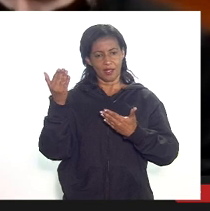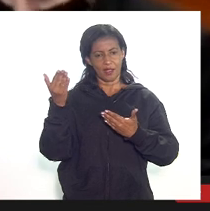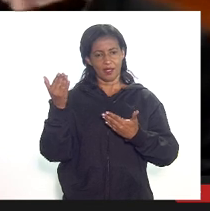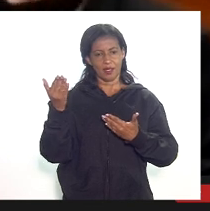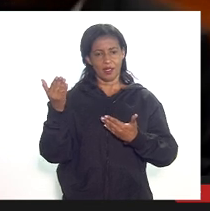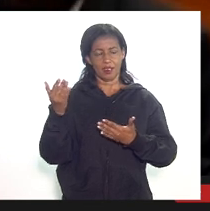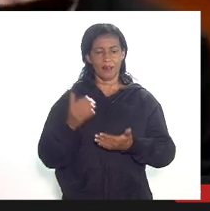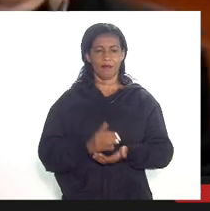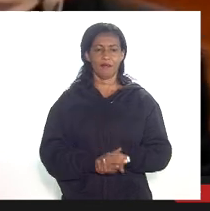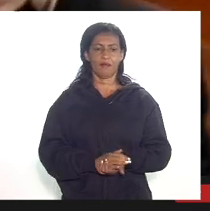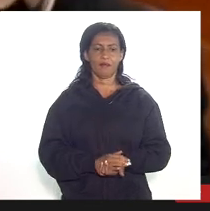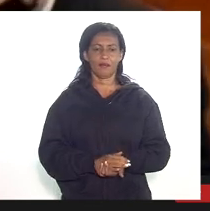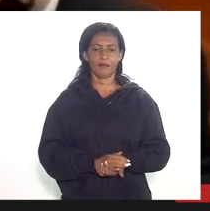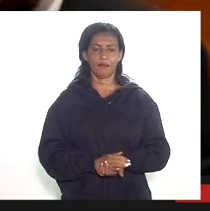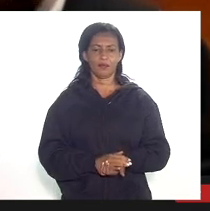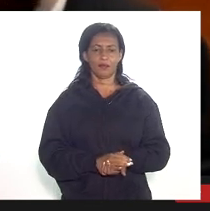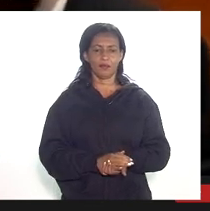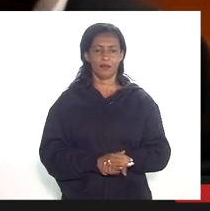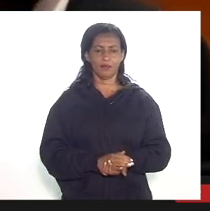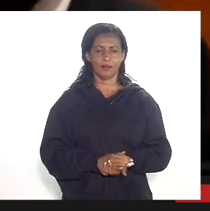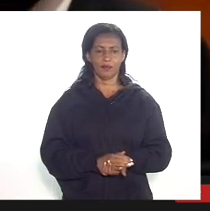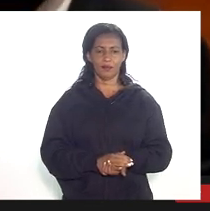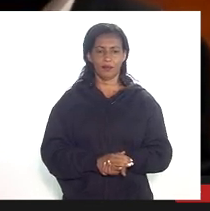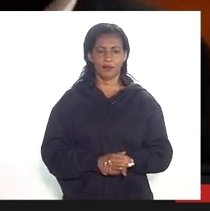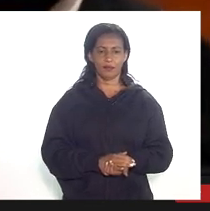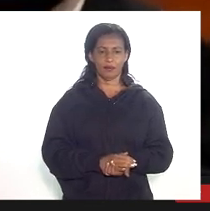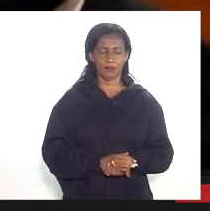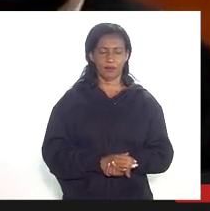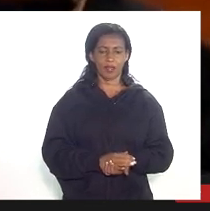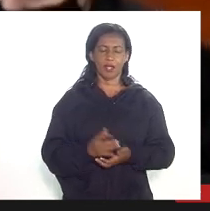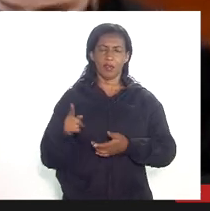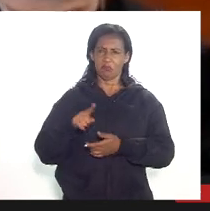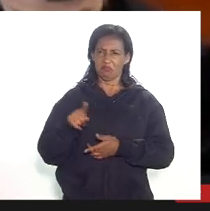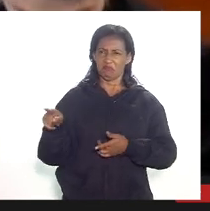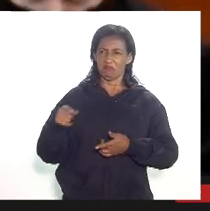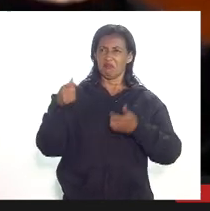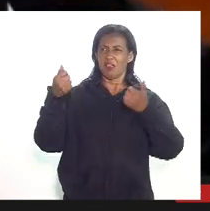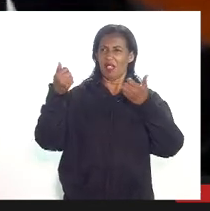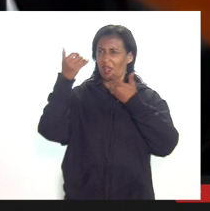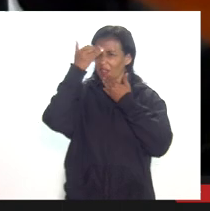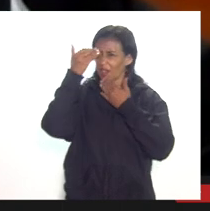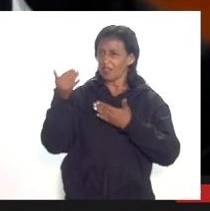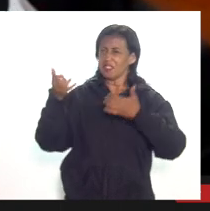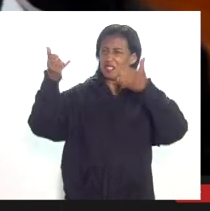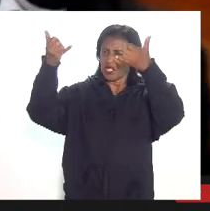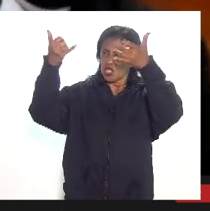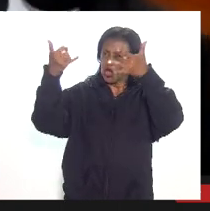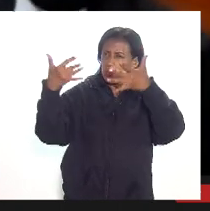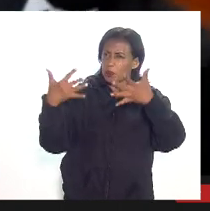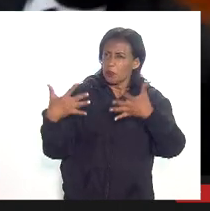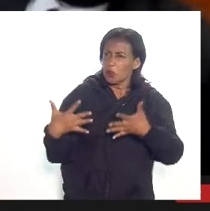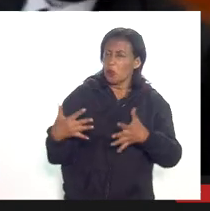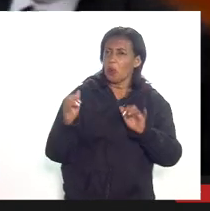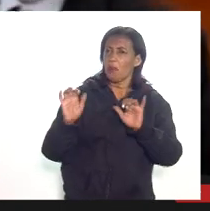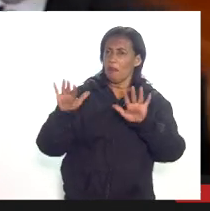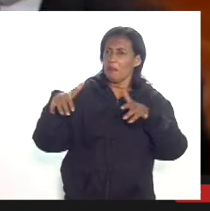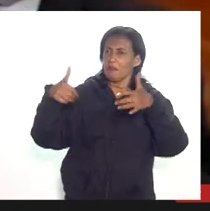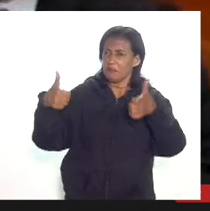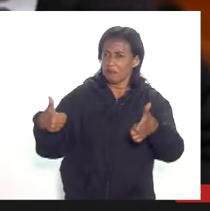apresentação da CFAE ela realmente entrou com detalhes sobre a administração passou a